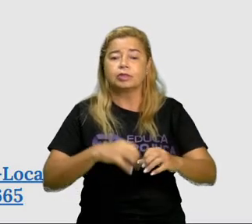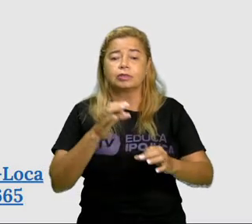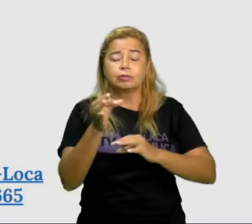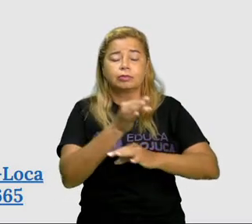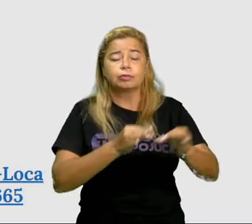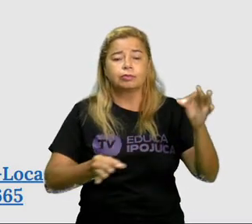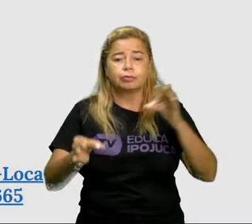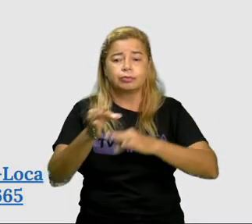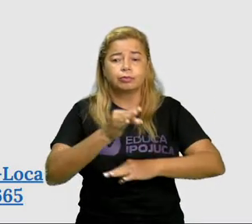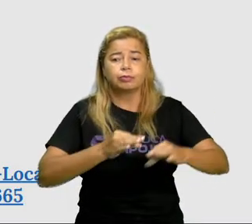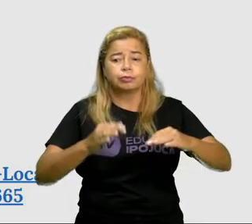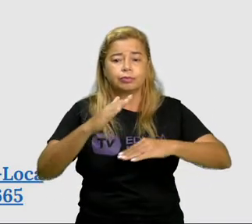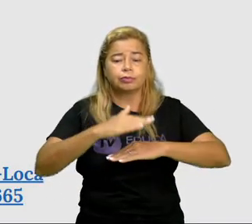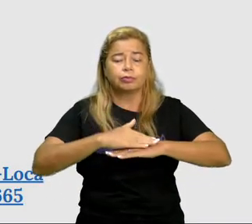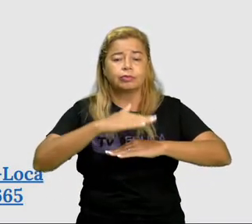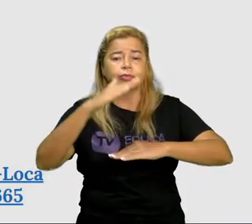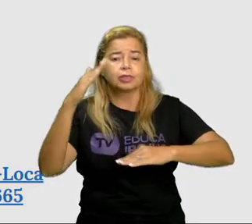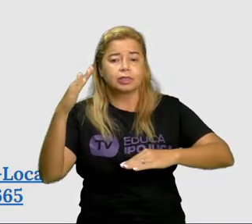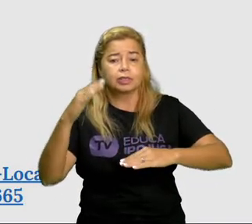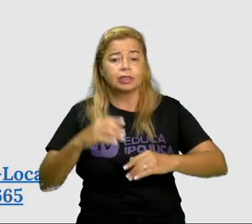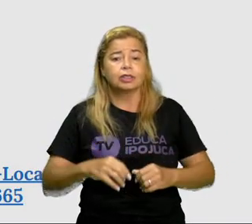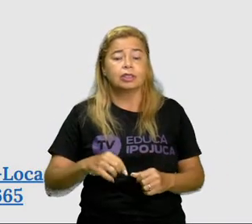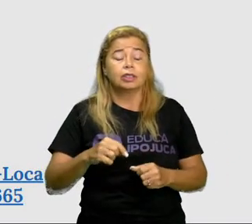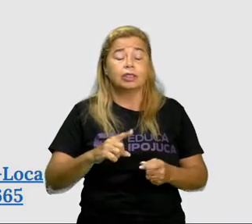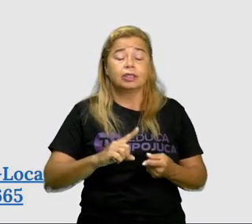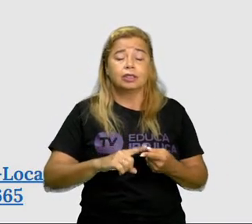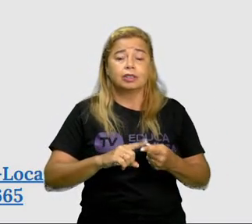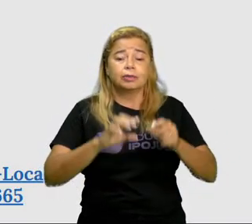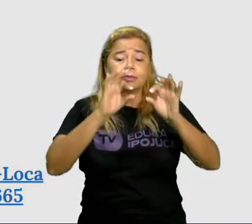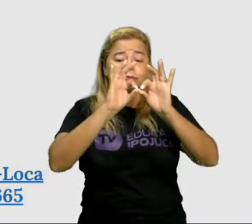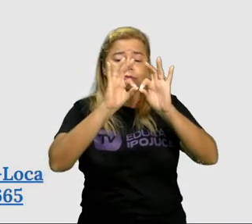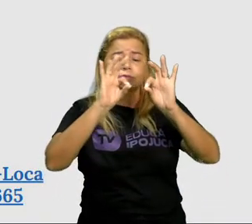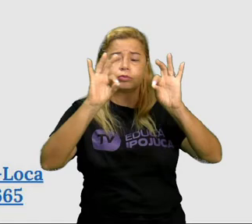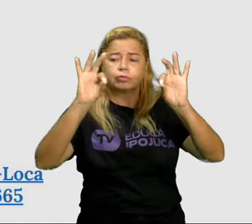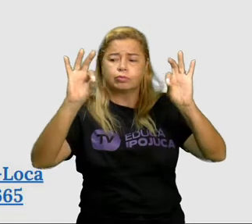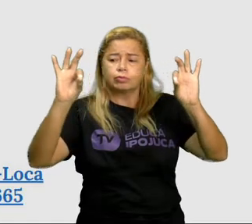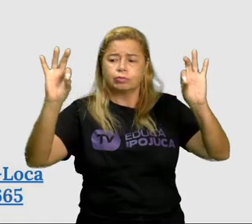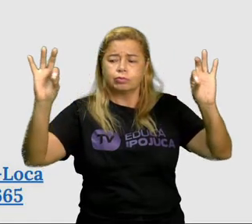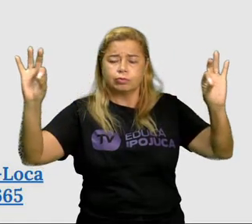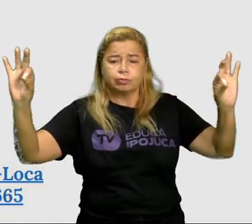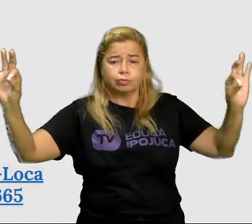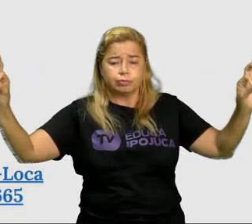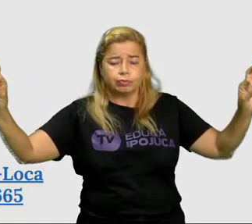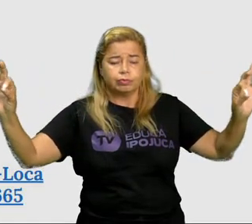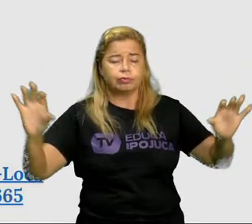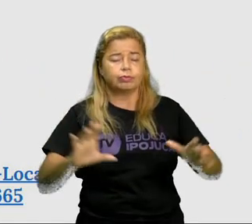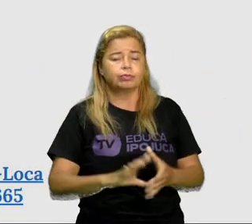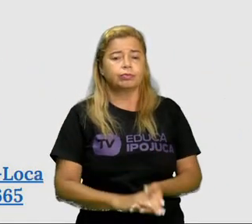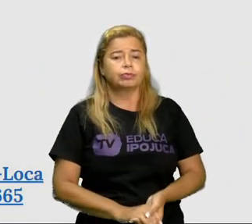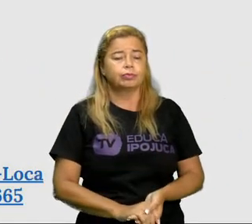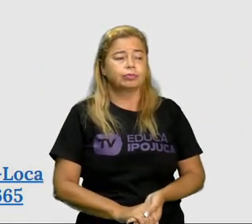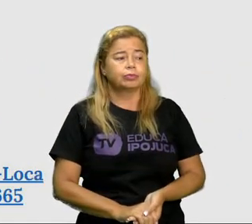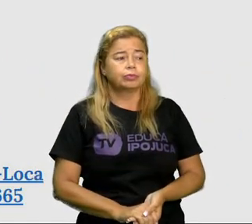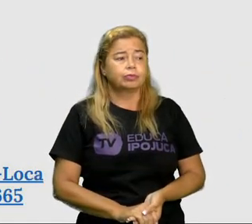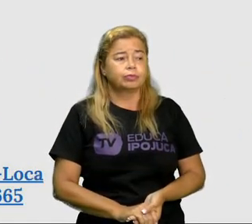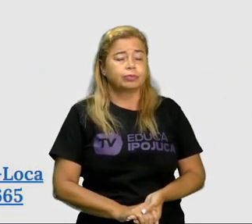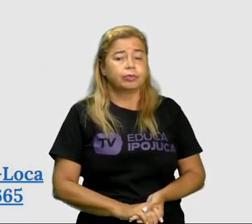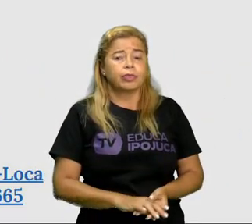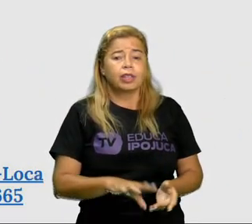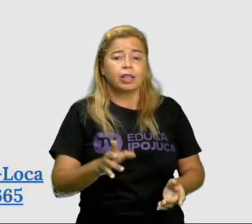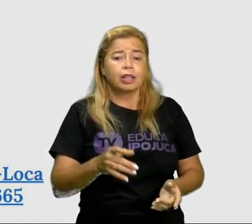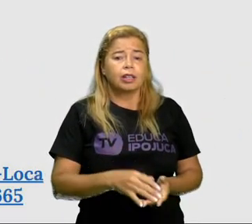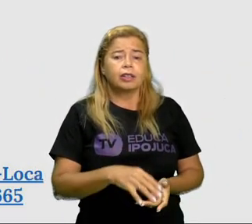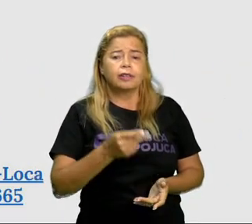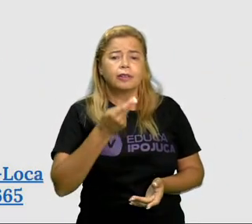está também em uma linha horizontal. Em uma reta horizontal. Aí diz assim,